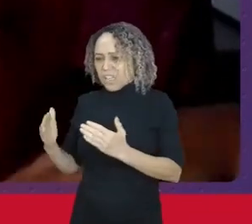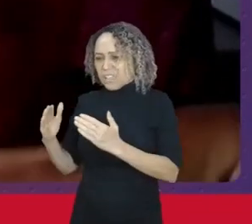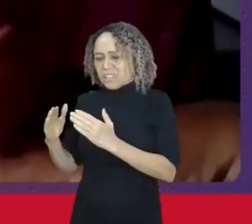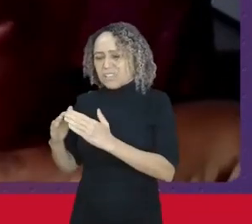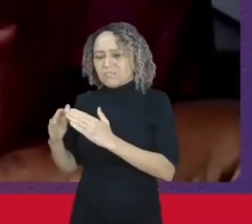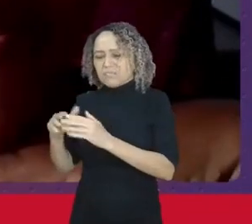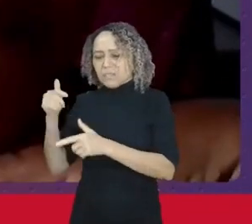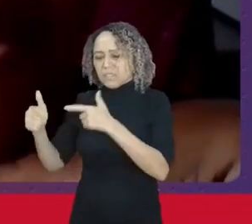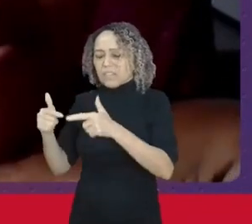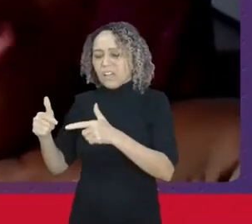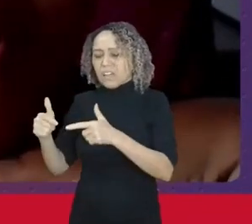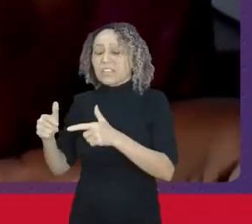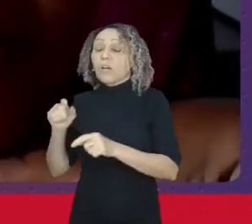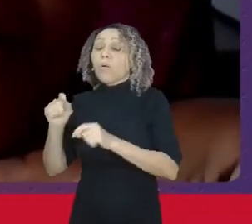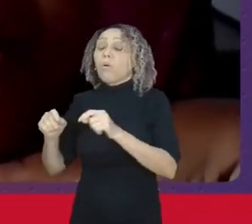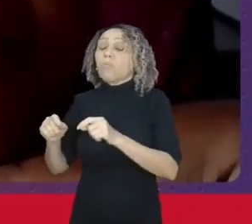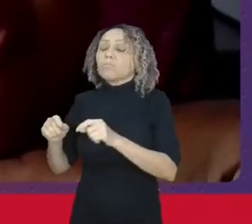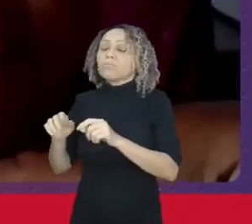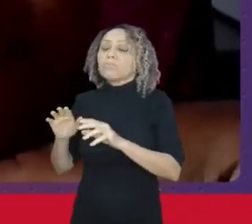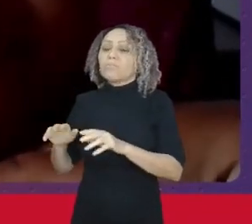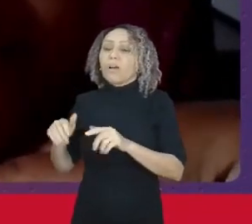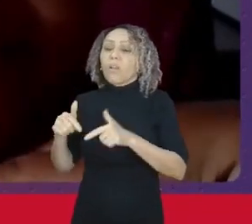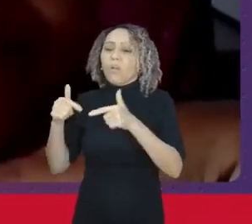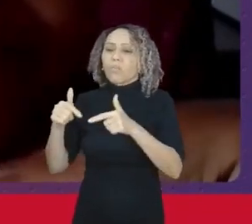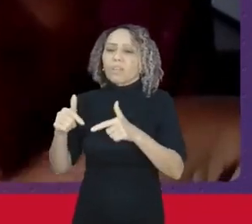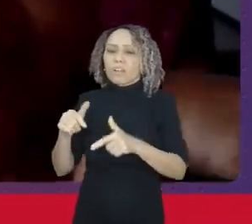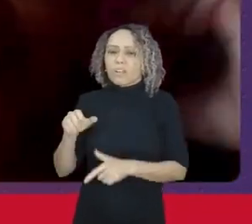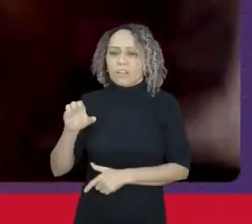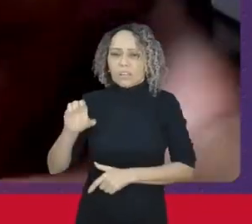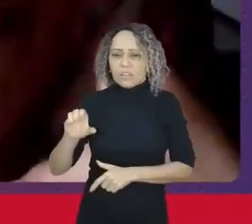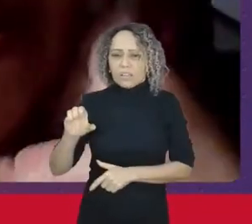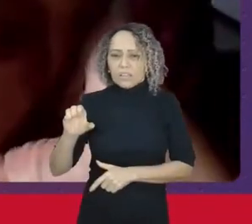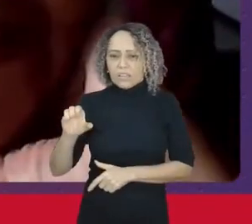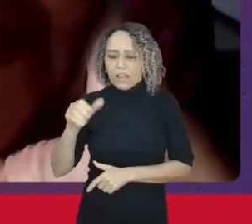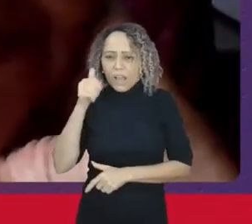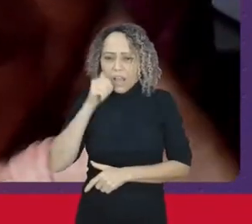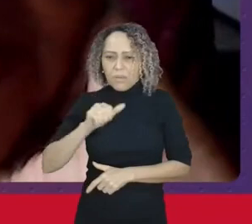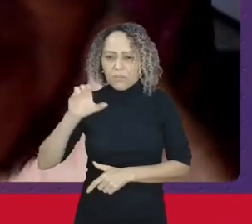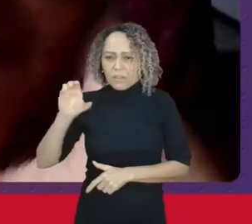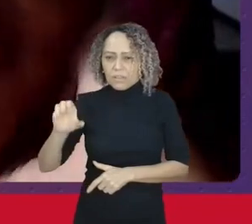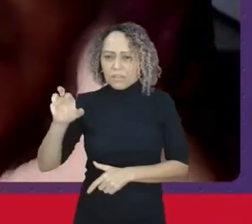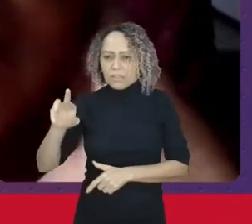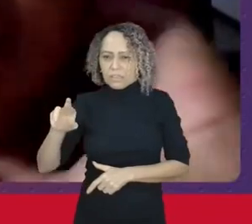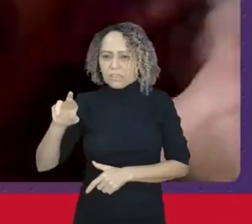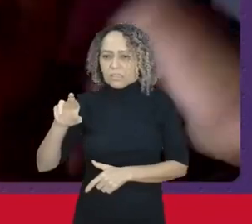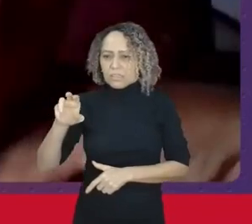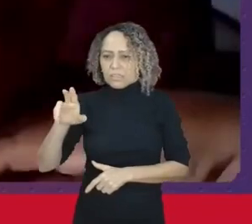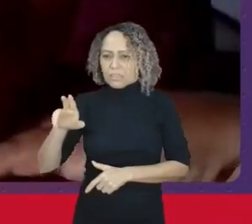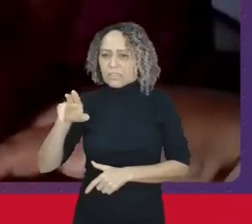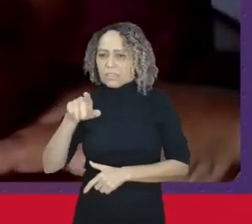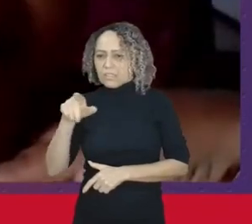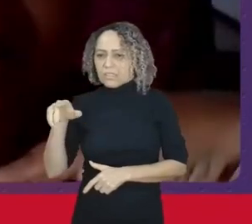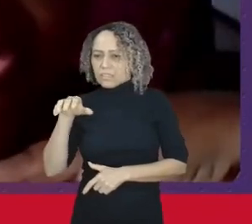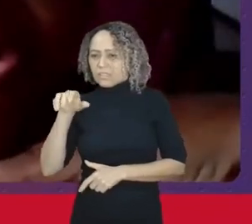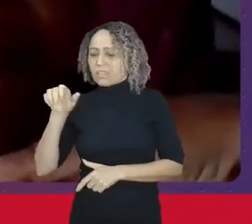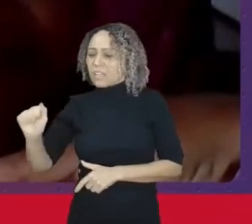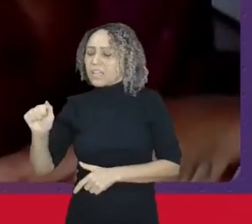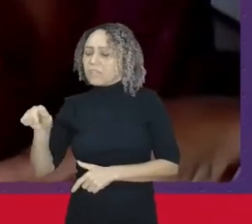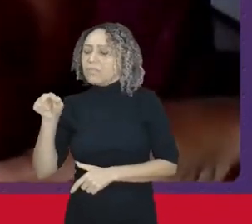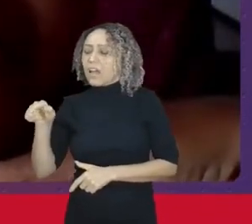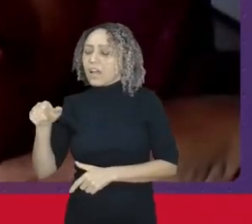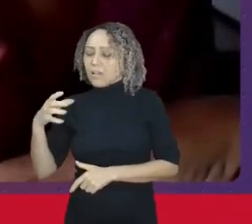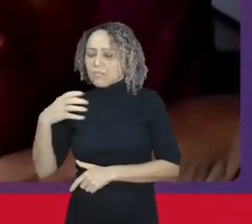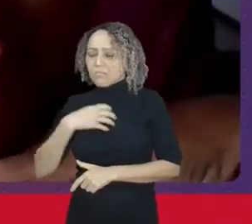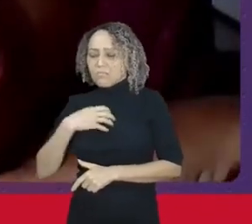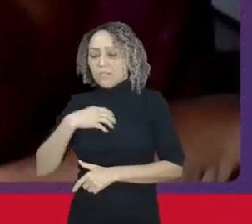destaca-se a figura de Creuza Oliveira uma baiana que foi presidente da FENATRAD